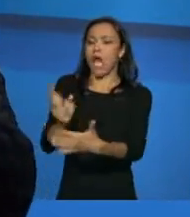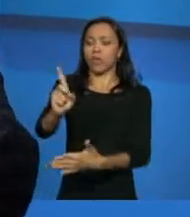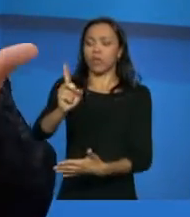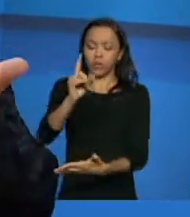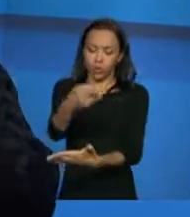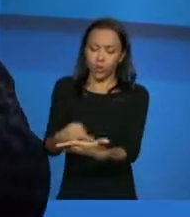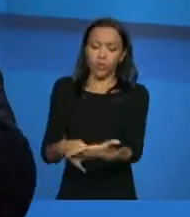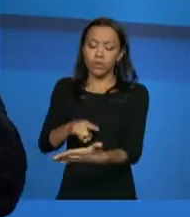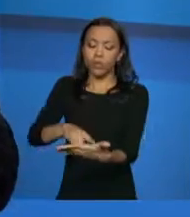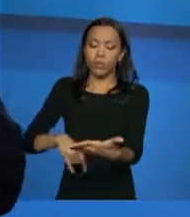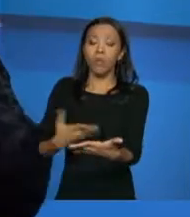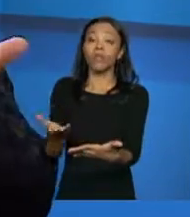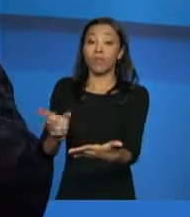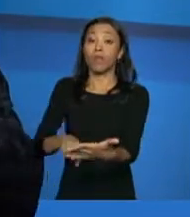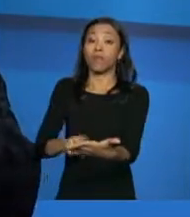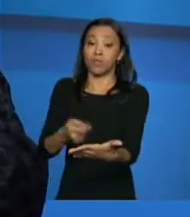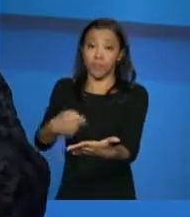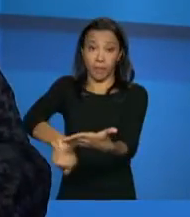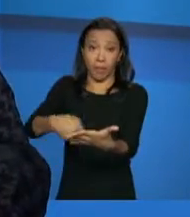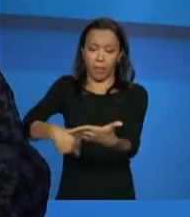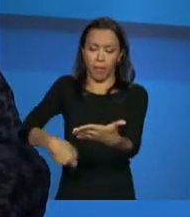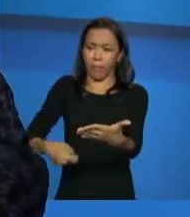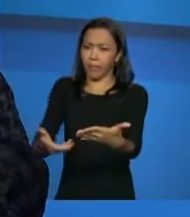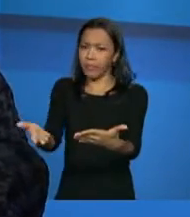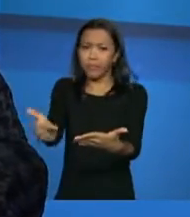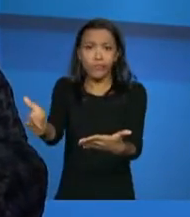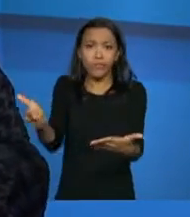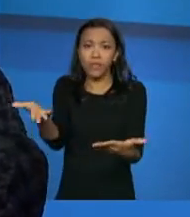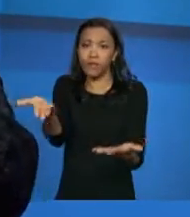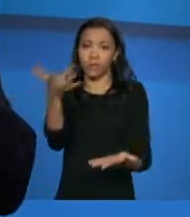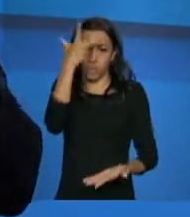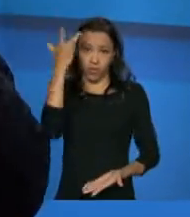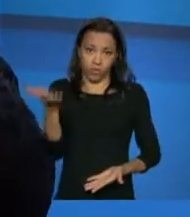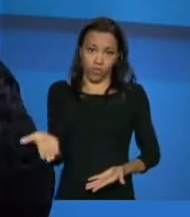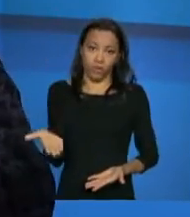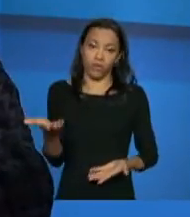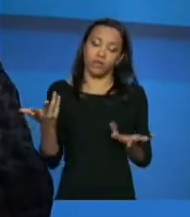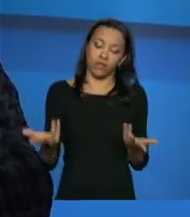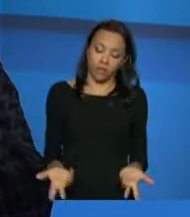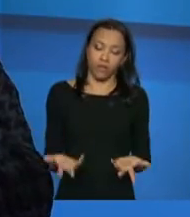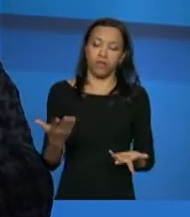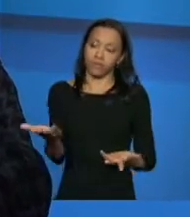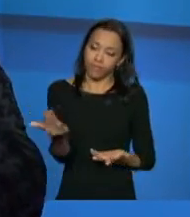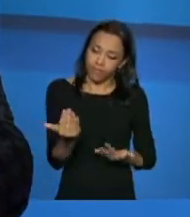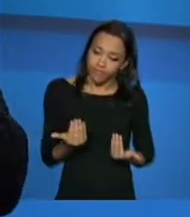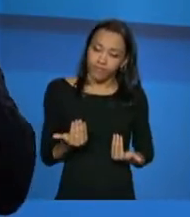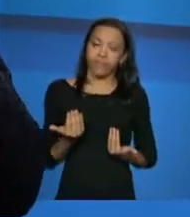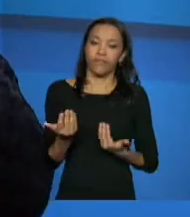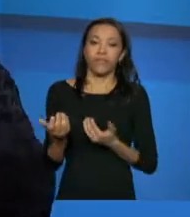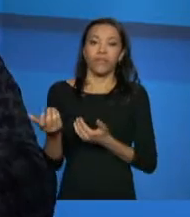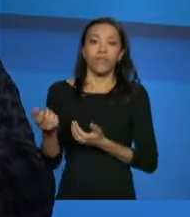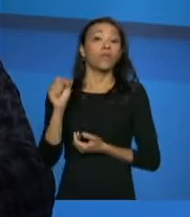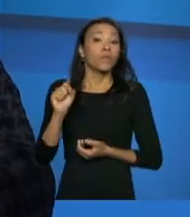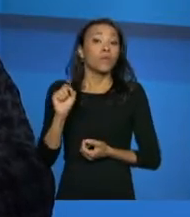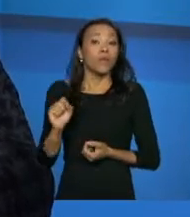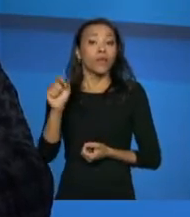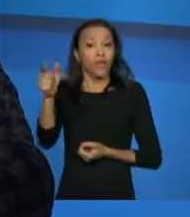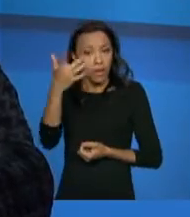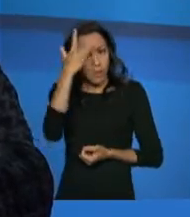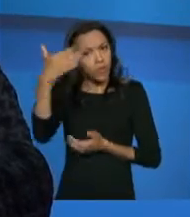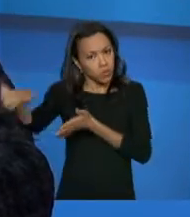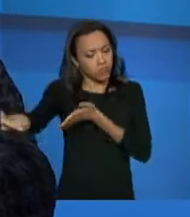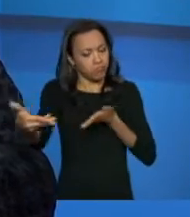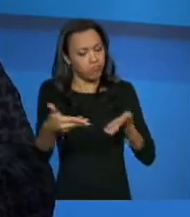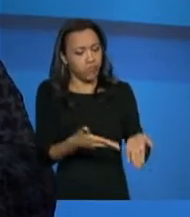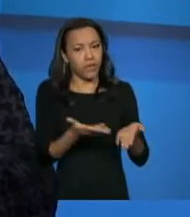de documentações, de declarações que ela não vai ter? Não, nós vamos, na verdade, dar visibilidade a ela, fazer com que ela entre. E